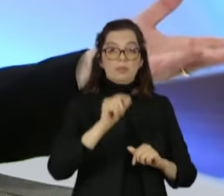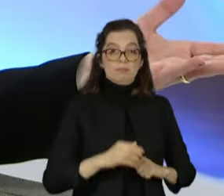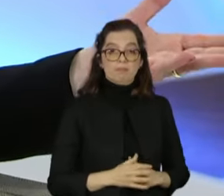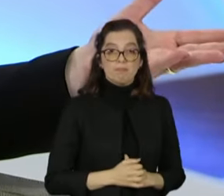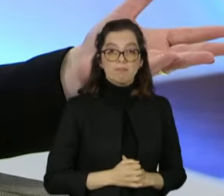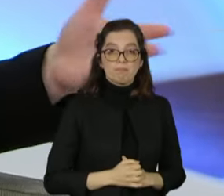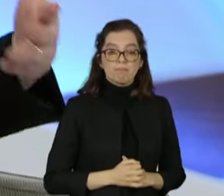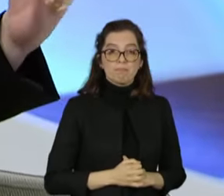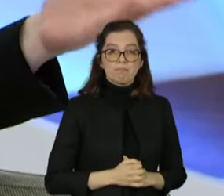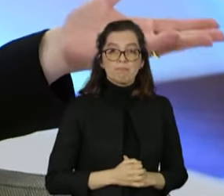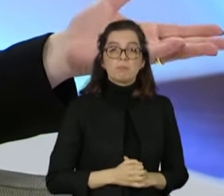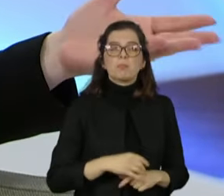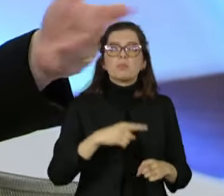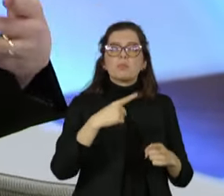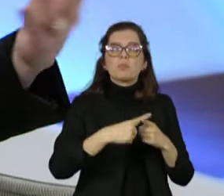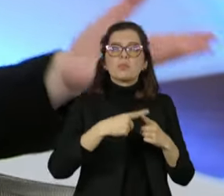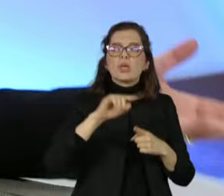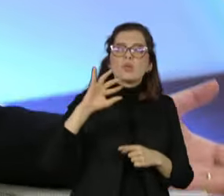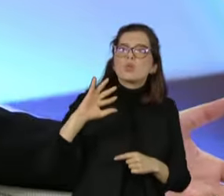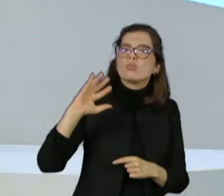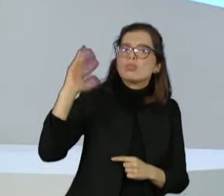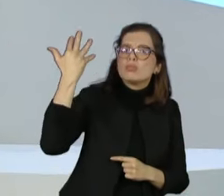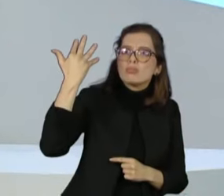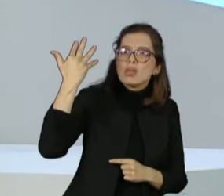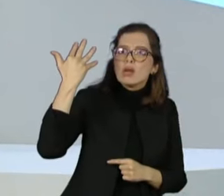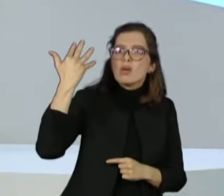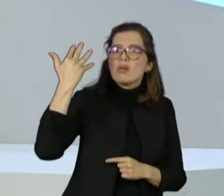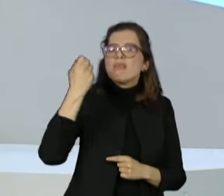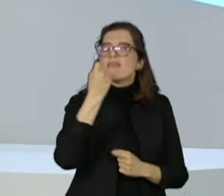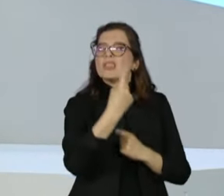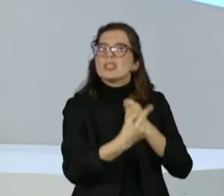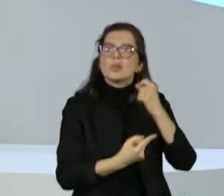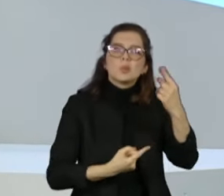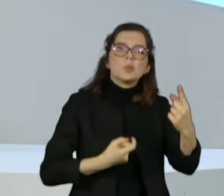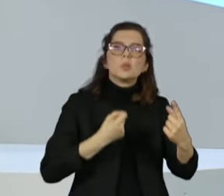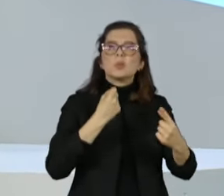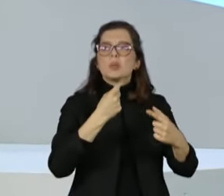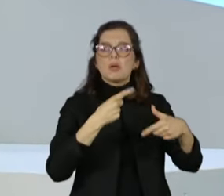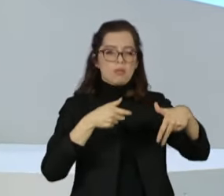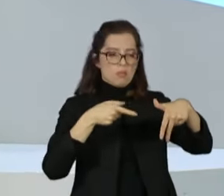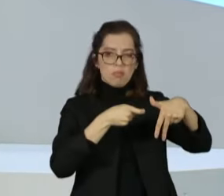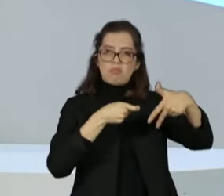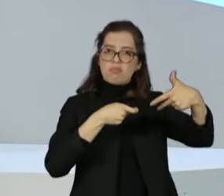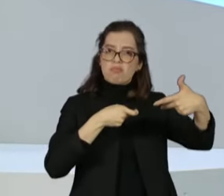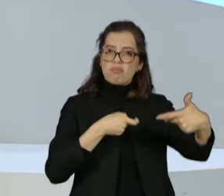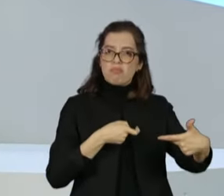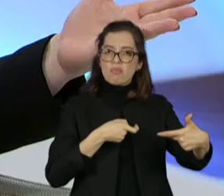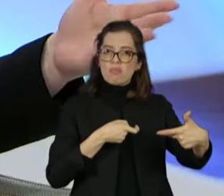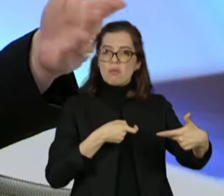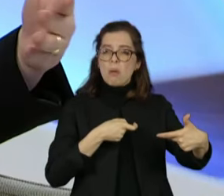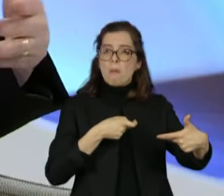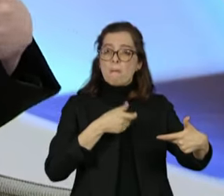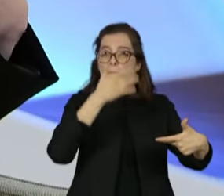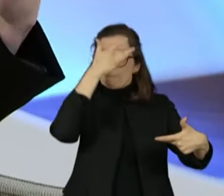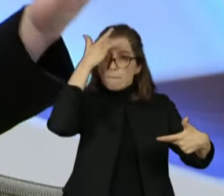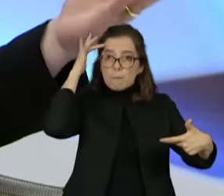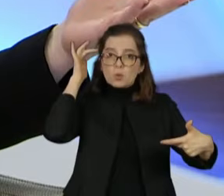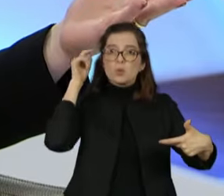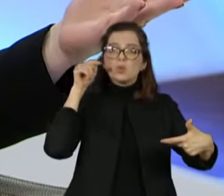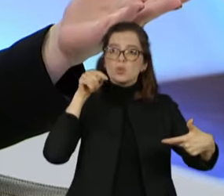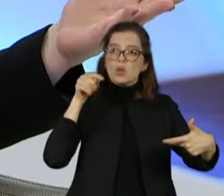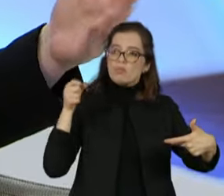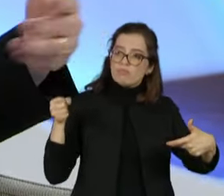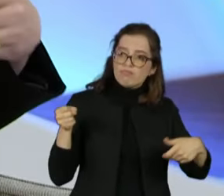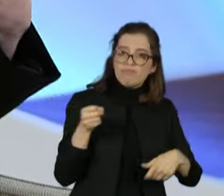justamente quando acontece, lamentavelmente, algum episódio de assassinato de pessoas que deveriam ter sido passado, passar por um